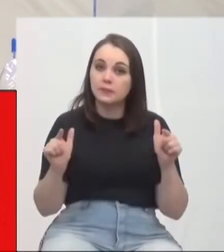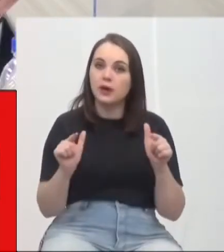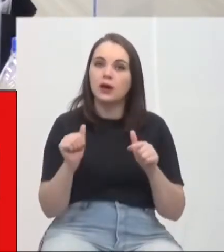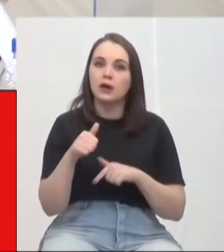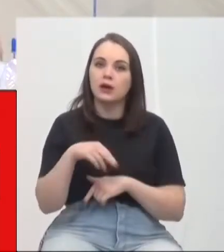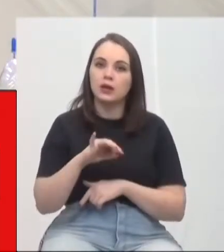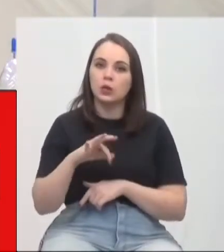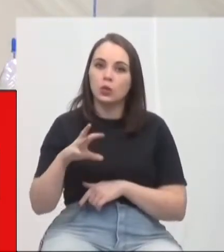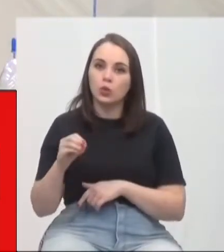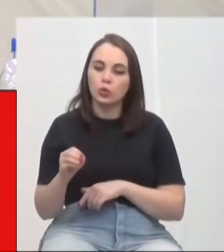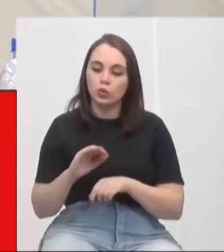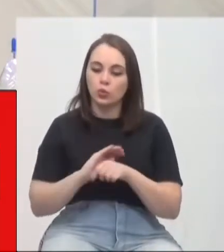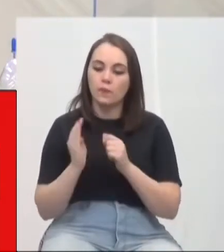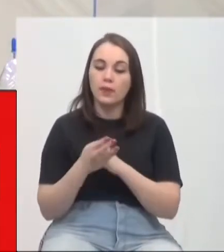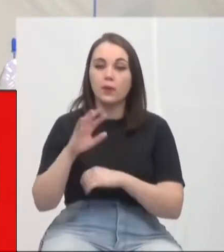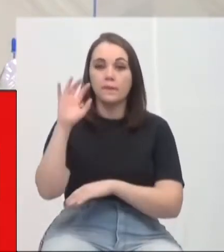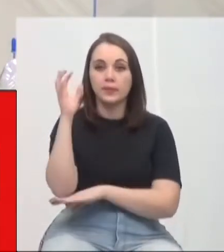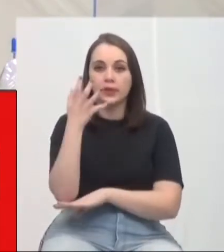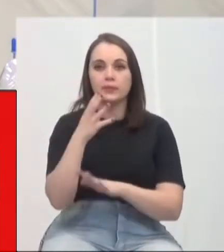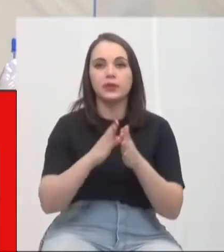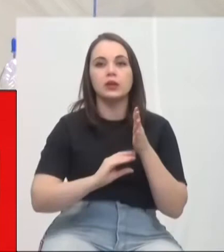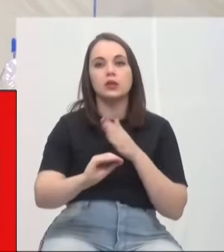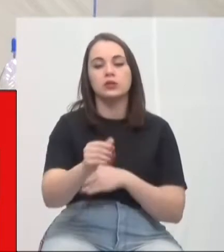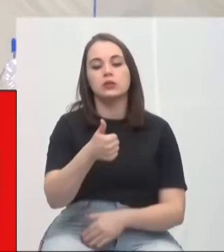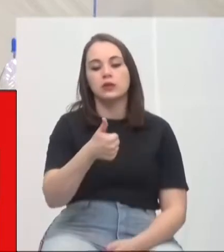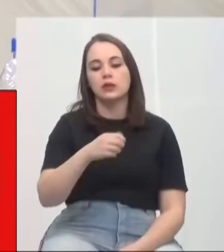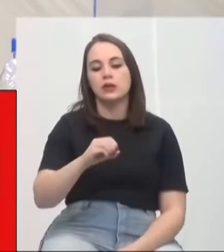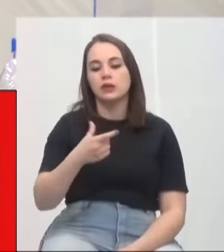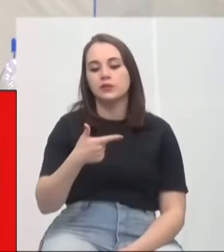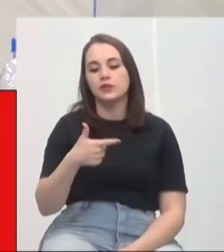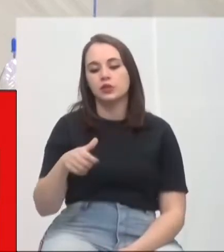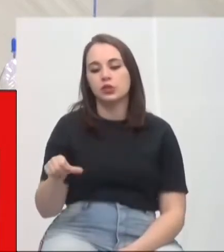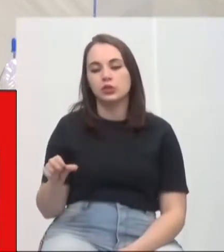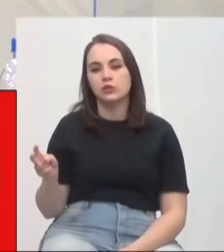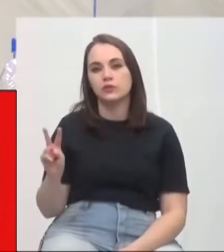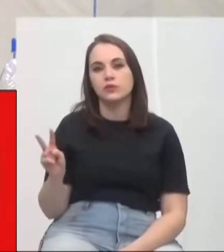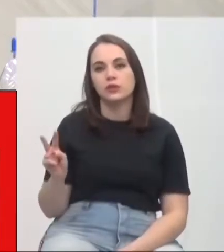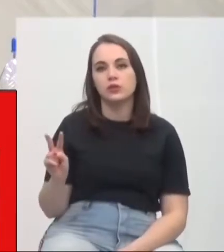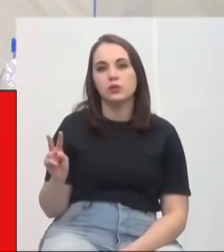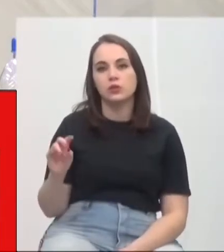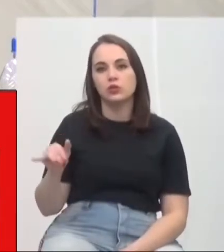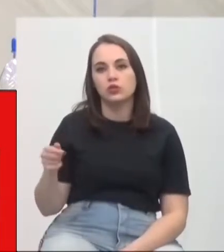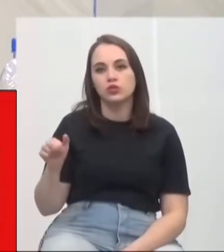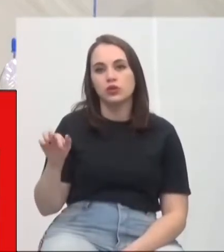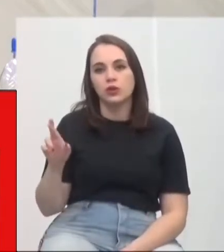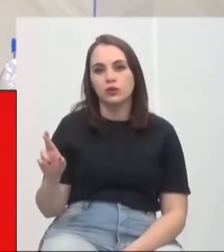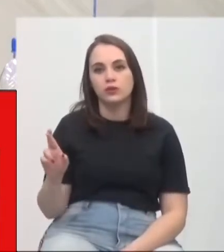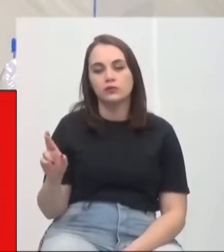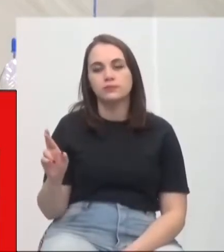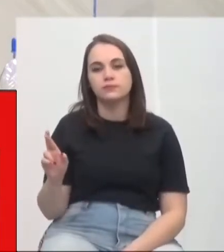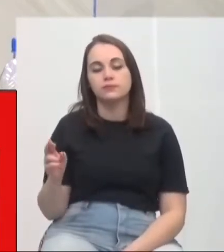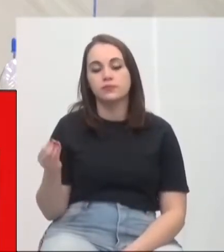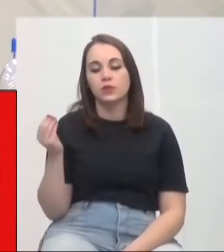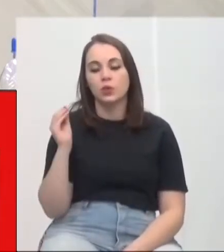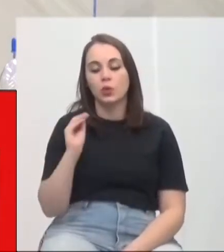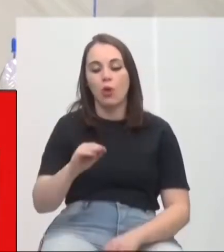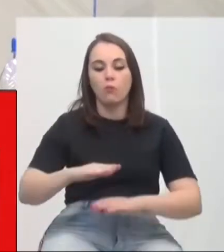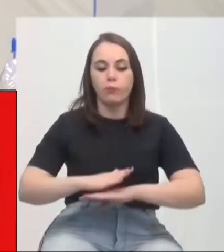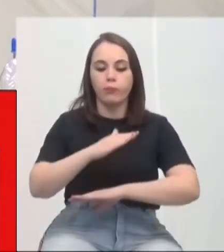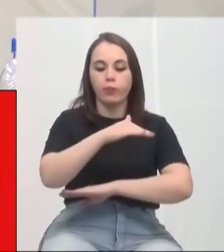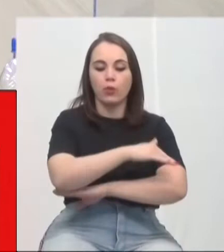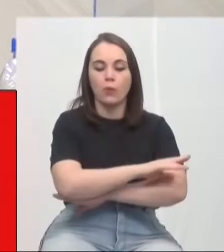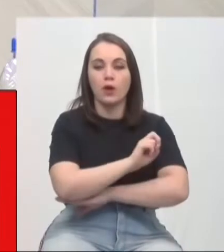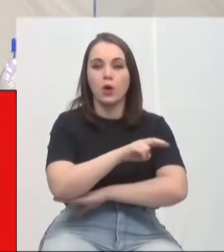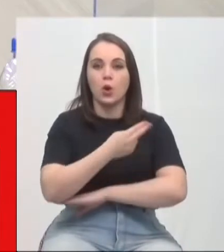bairro Pinheirinho. Indicação 10, 29, 20, 21, autora, vereador Jair Augusto Alexandre, instalação de uma lombada ou